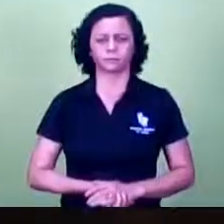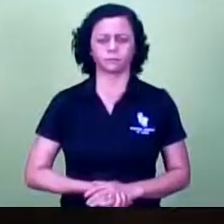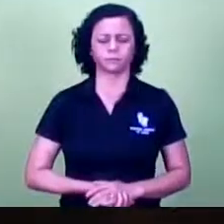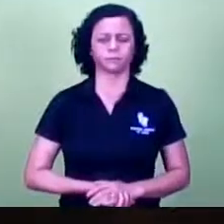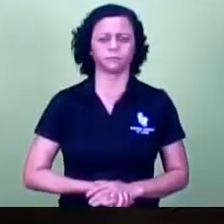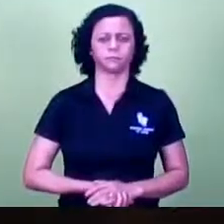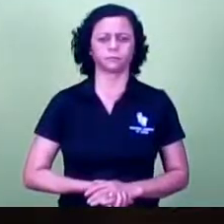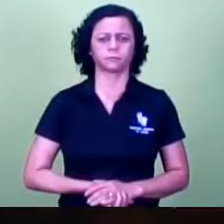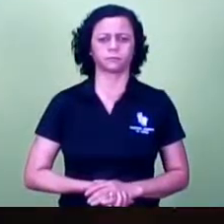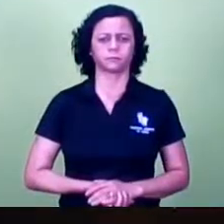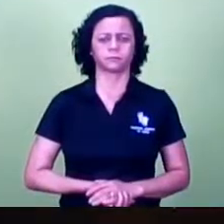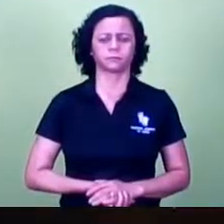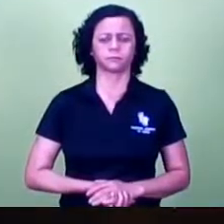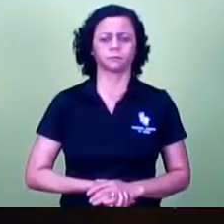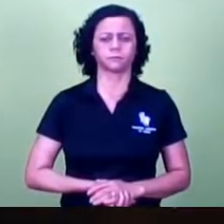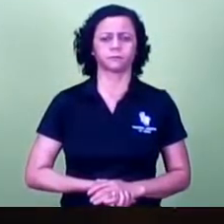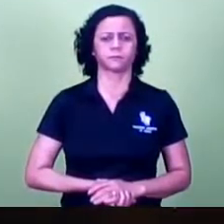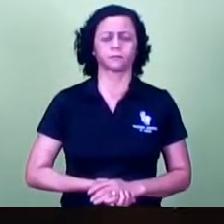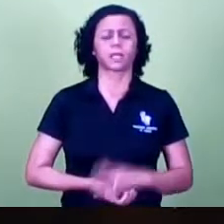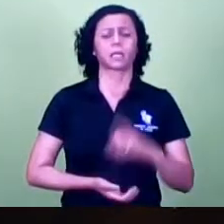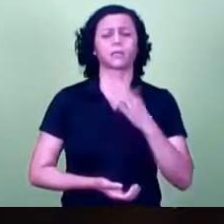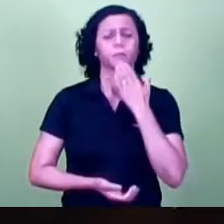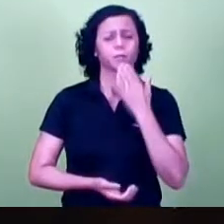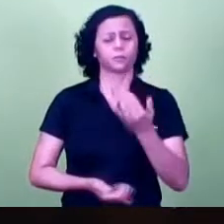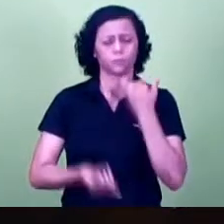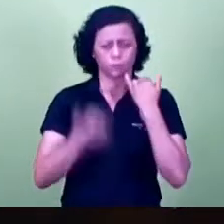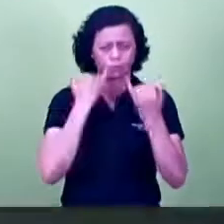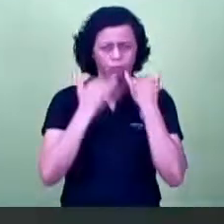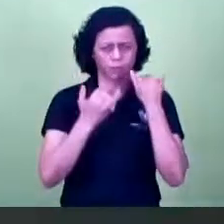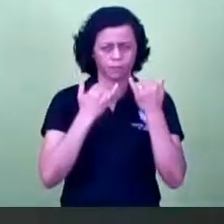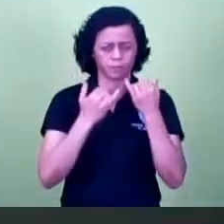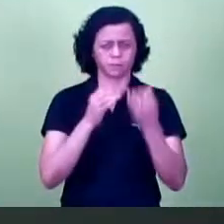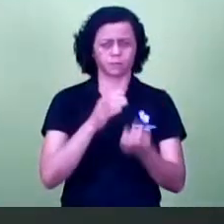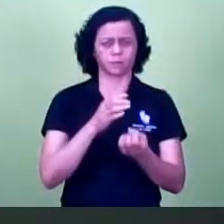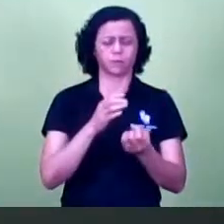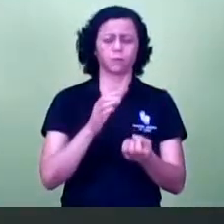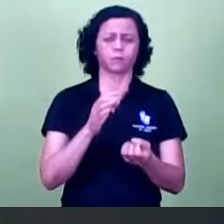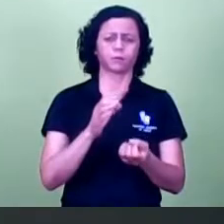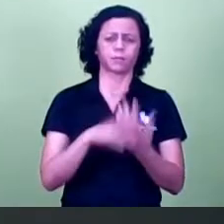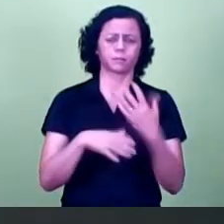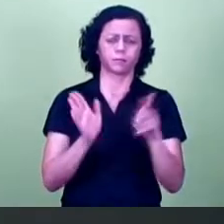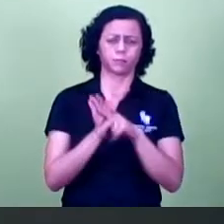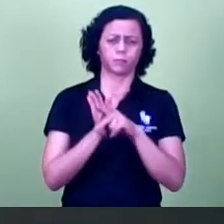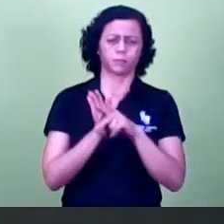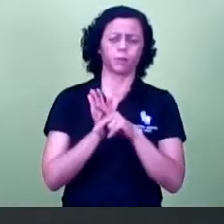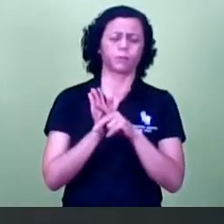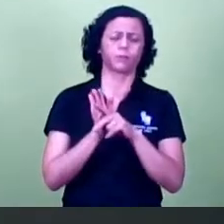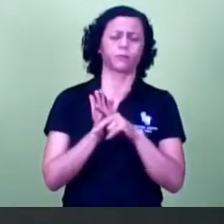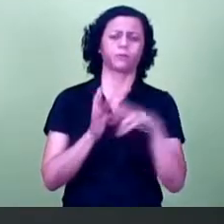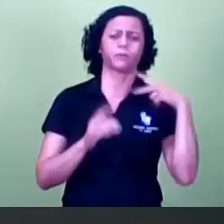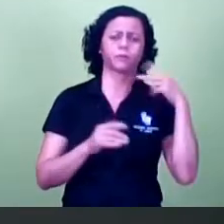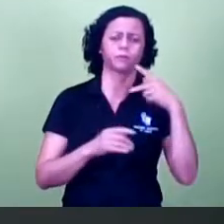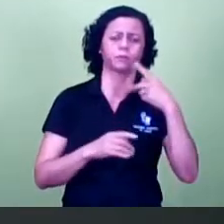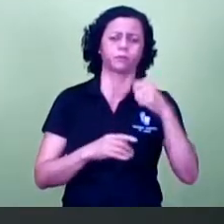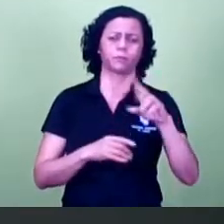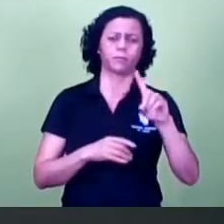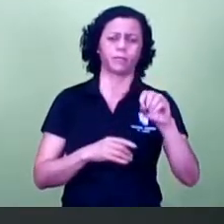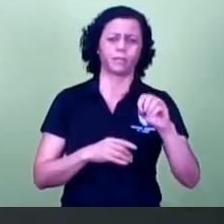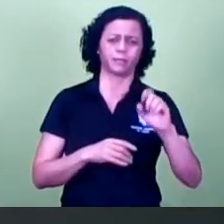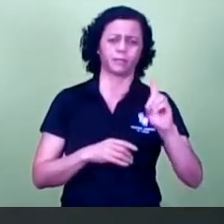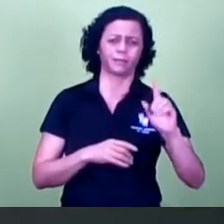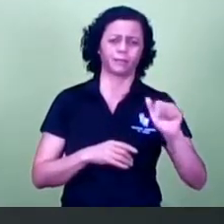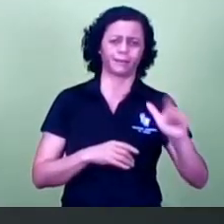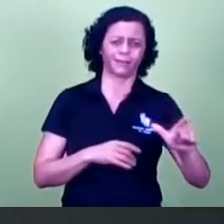Aqui pedido de informação, autoria vereador Pardal, André Luiz, Cido Reis,